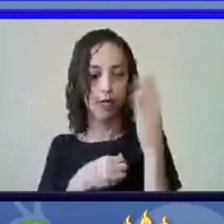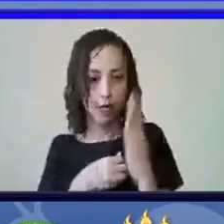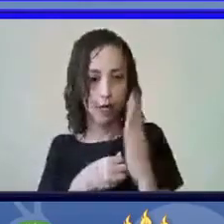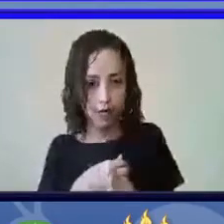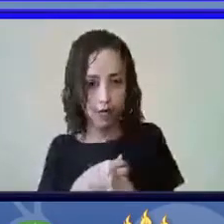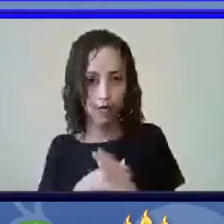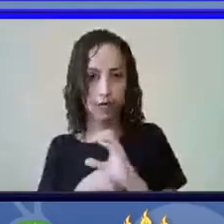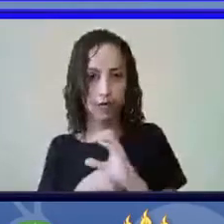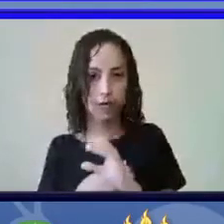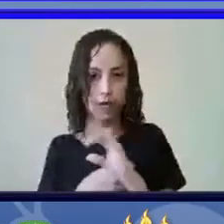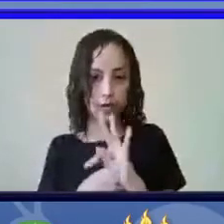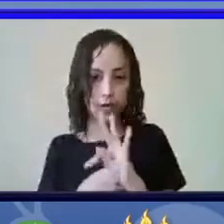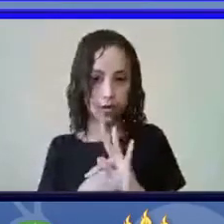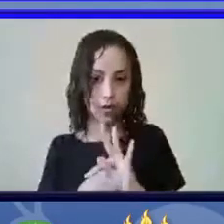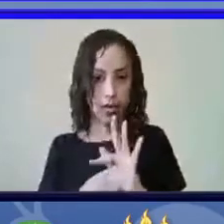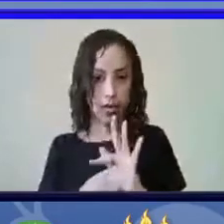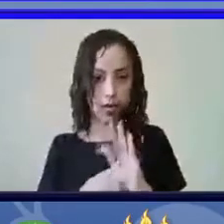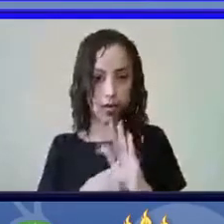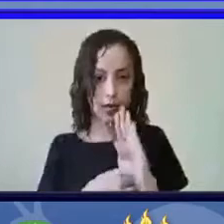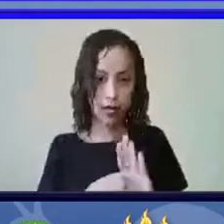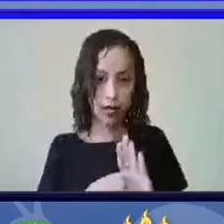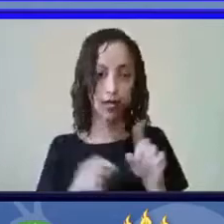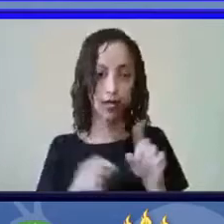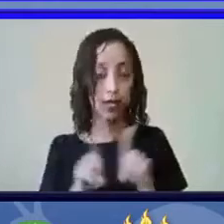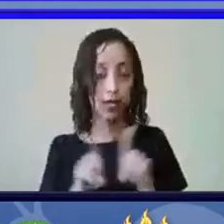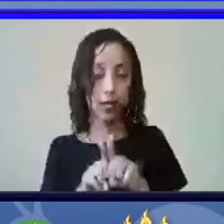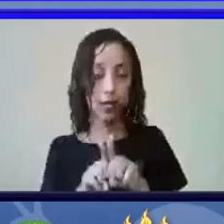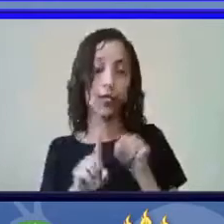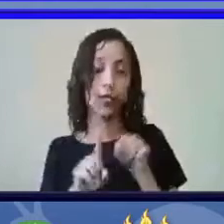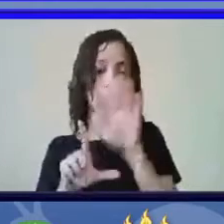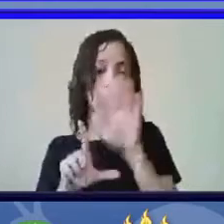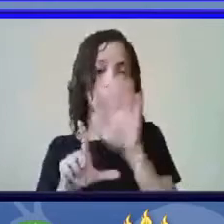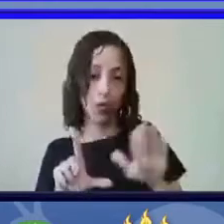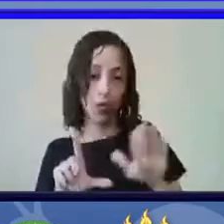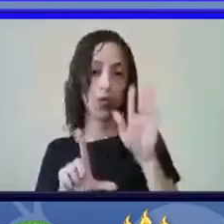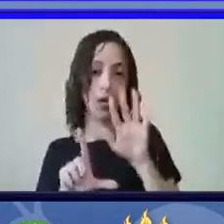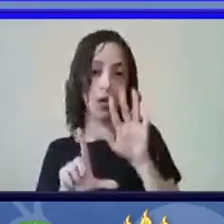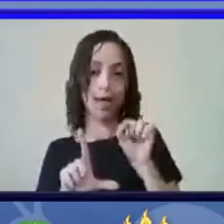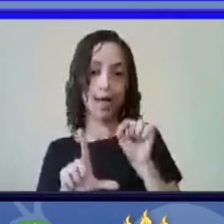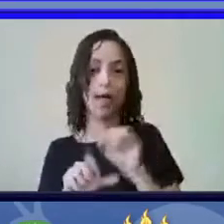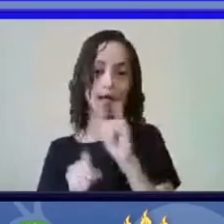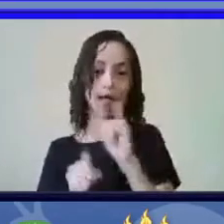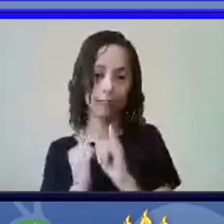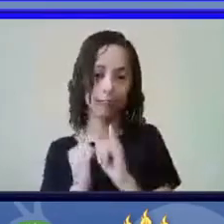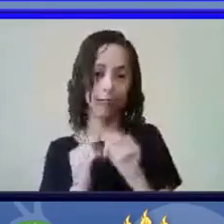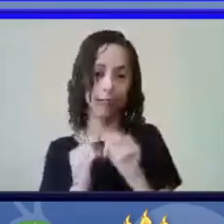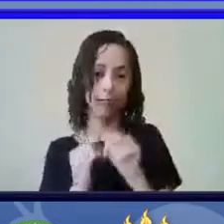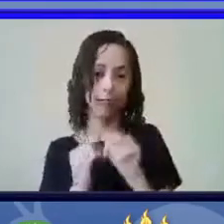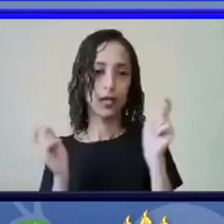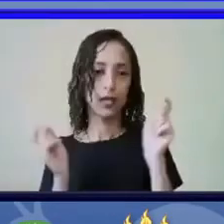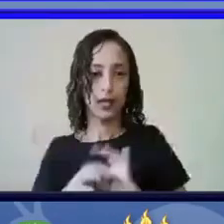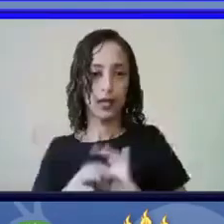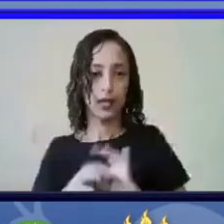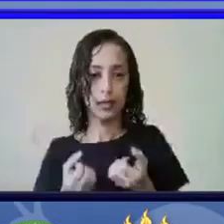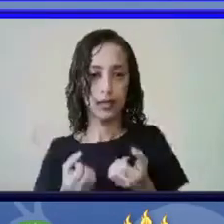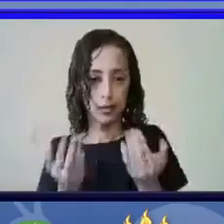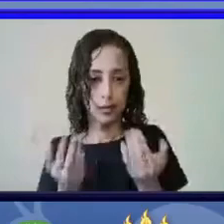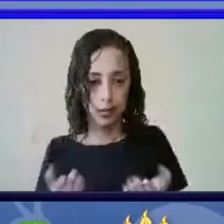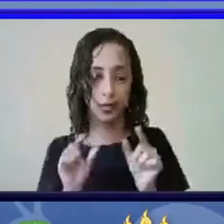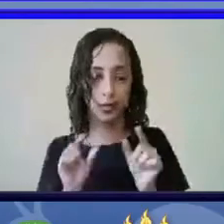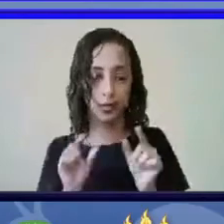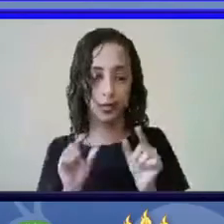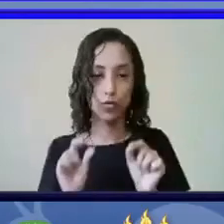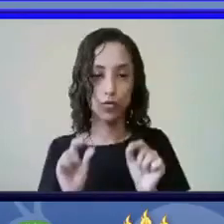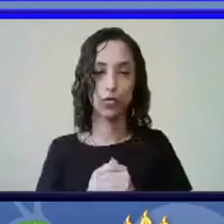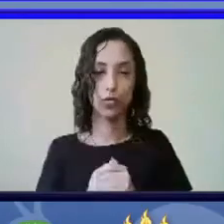CTFB, também é uma plataforma online que disponibiliza um